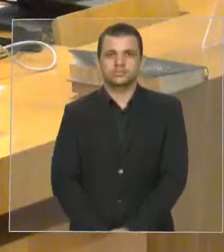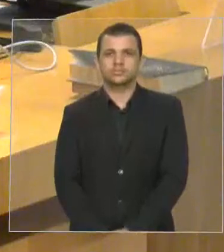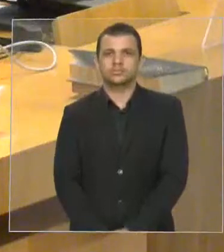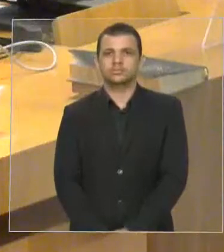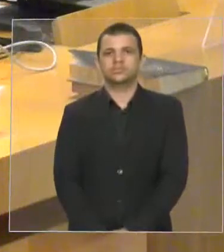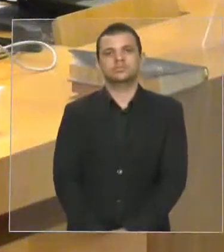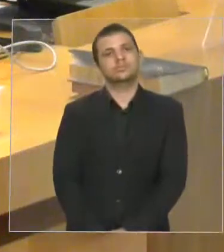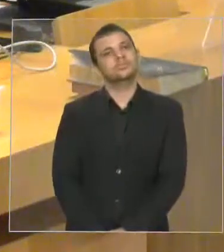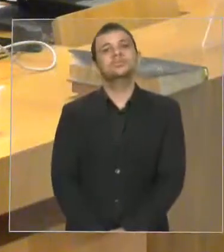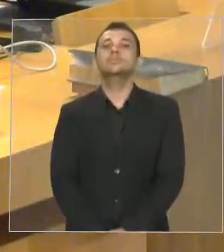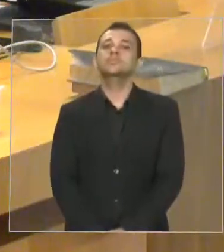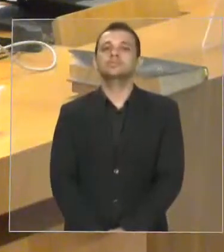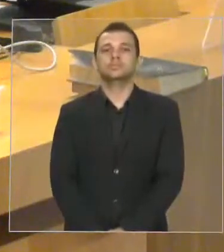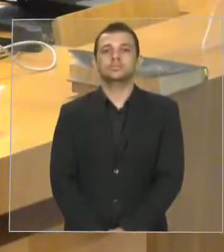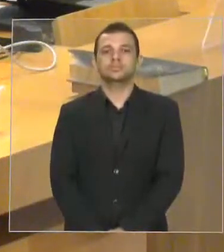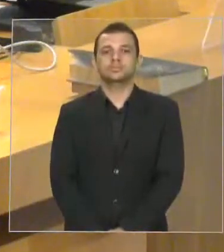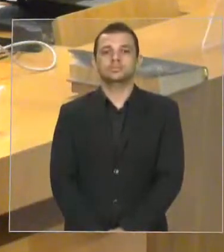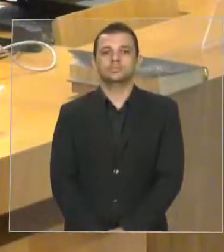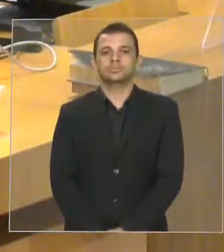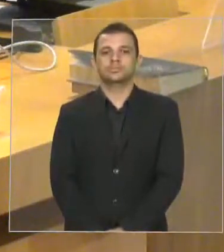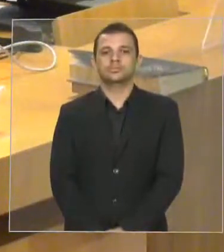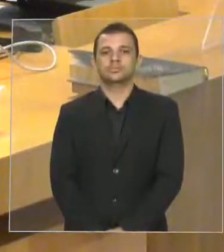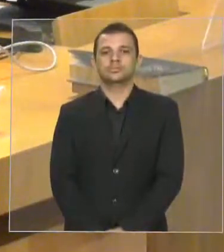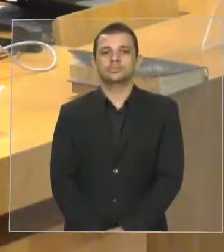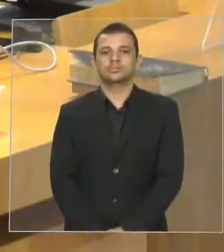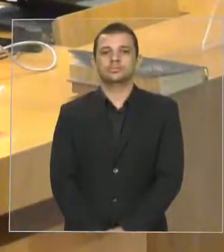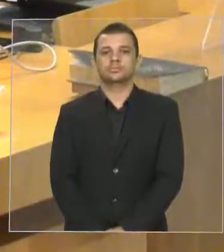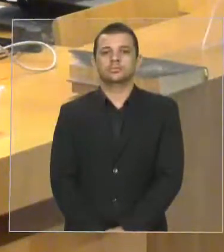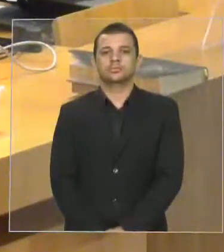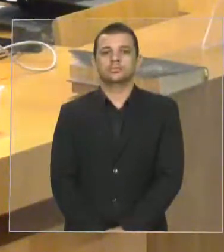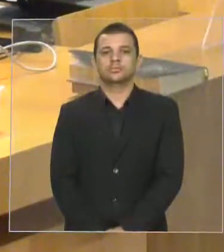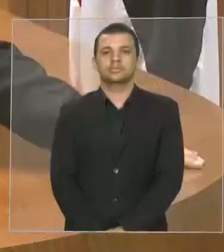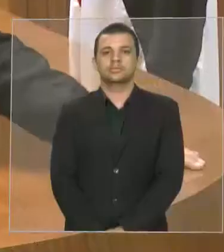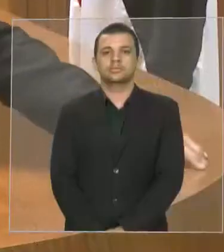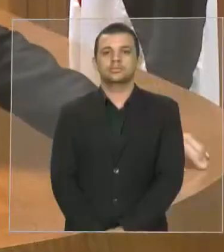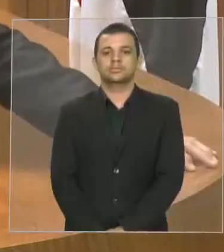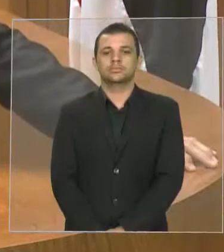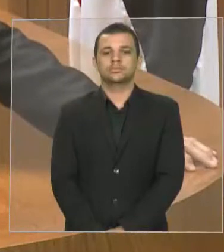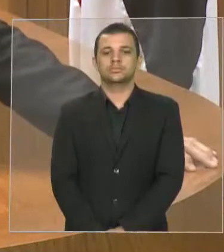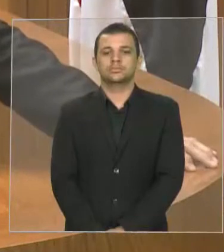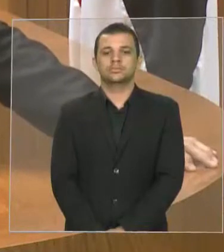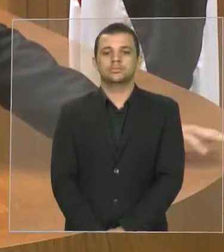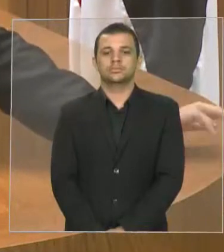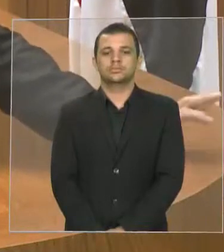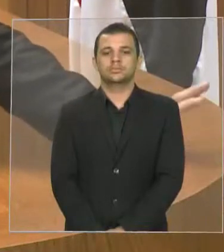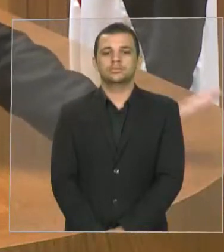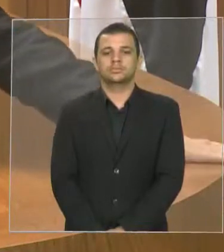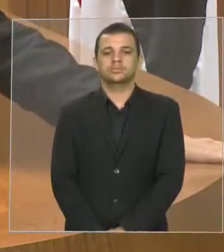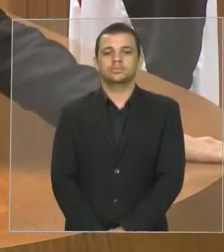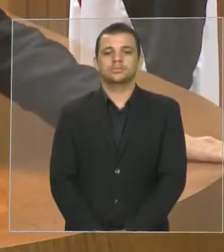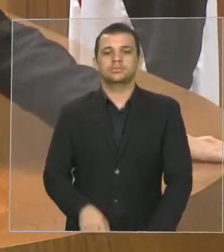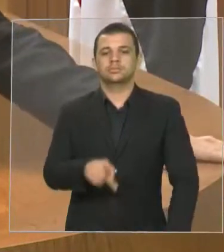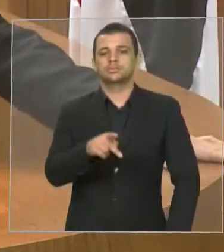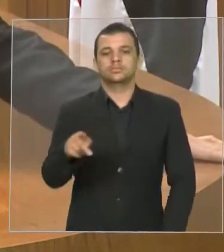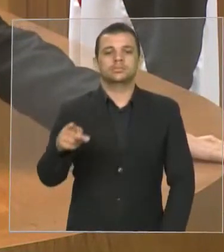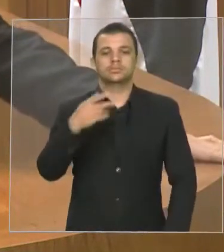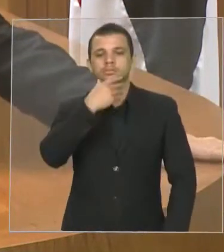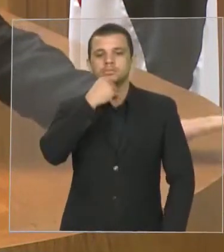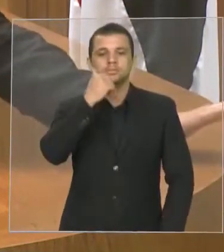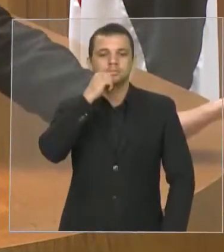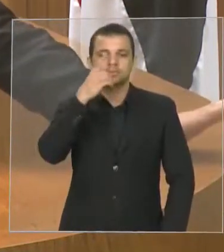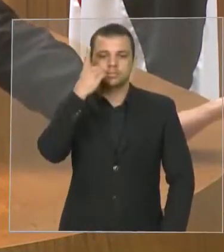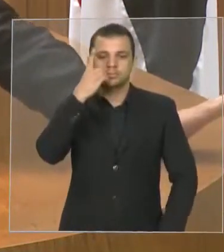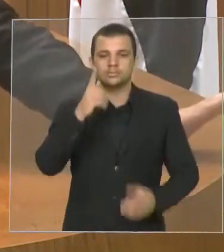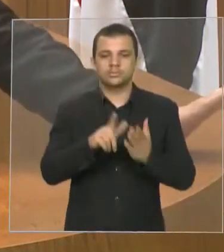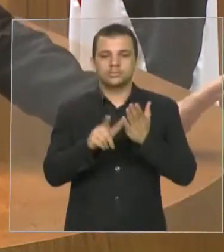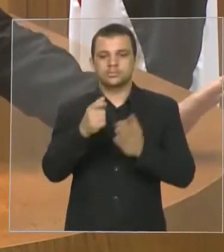Presidente, deputados, deputada, imprensa, Presidente, hoje eu venho tratar de